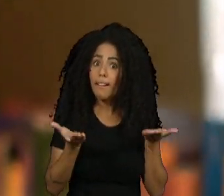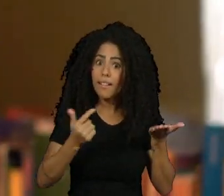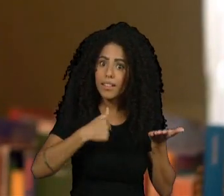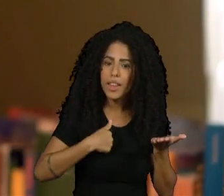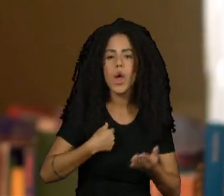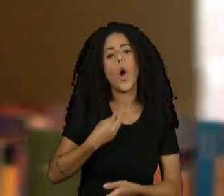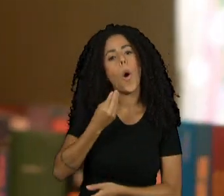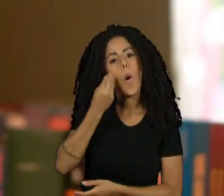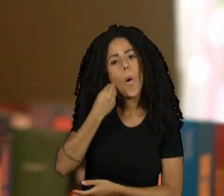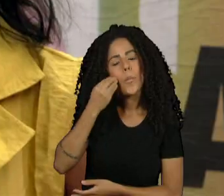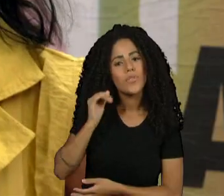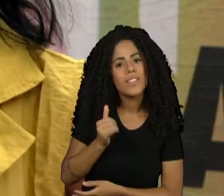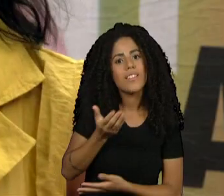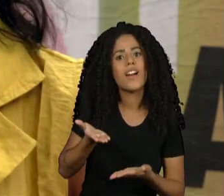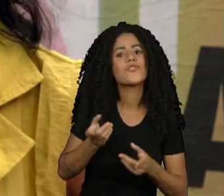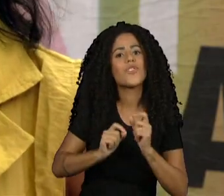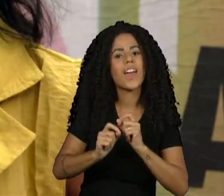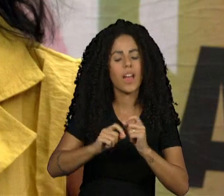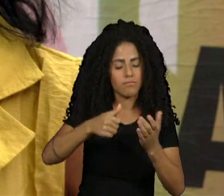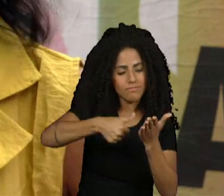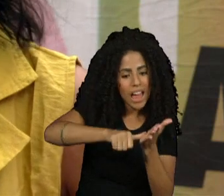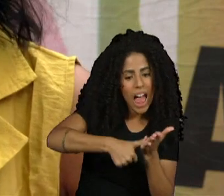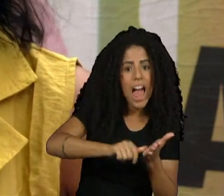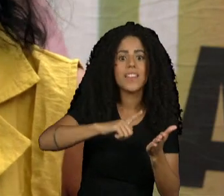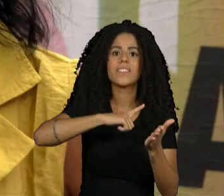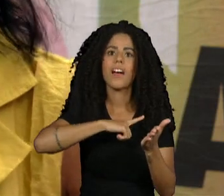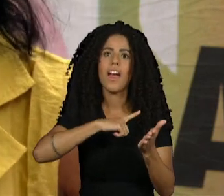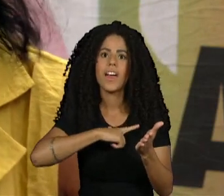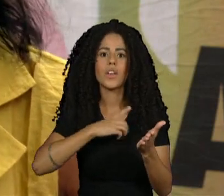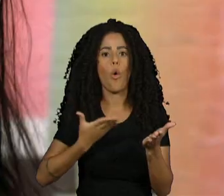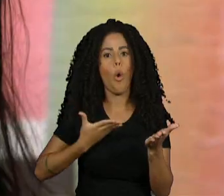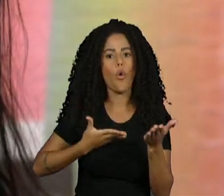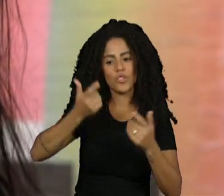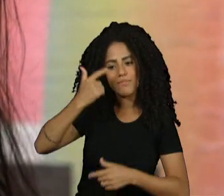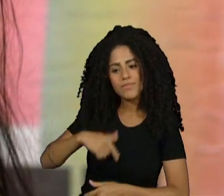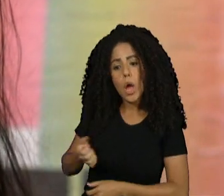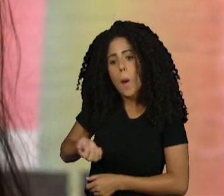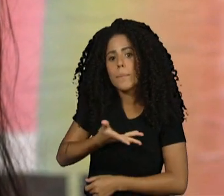retifiquei meu nome agora. Ando limpa, cheirosa, arrumada.